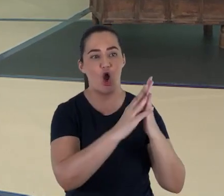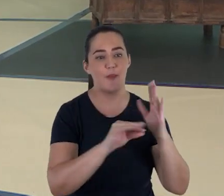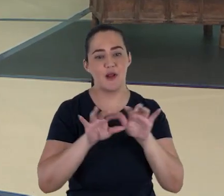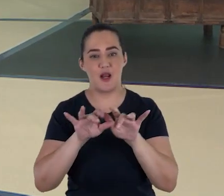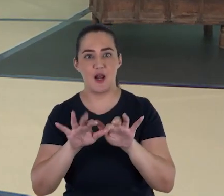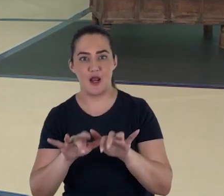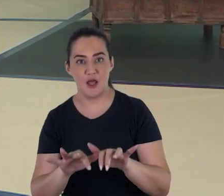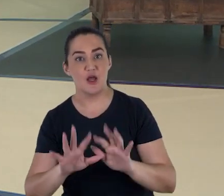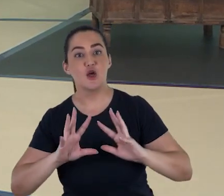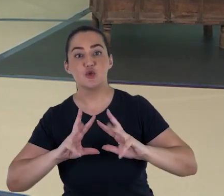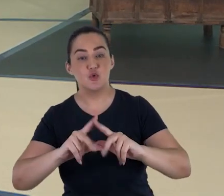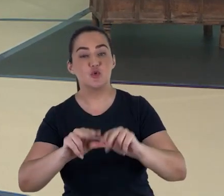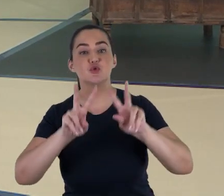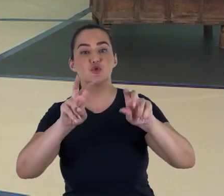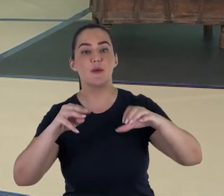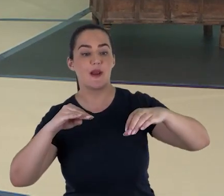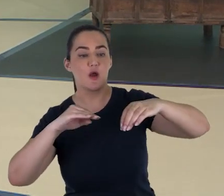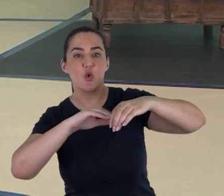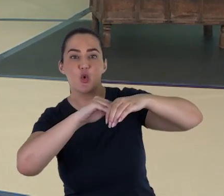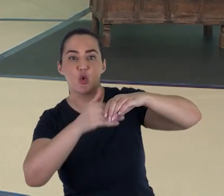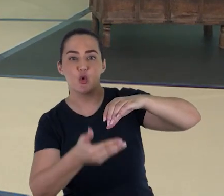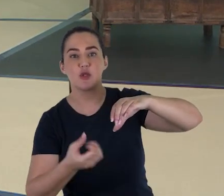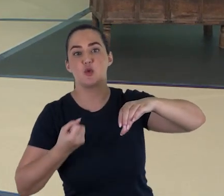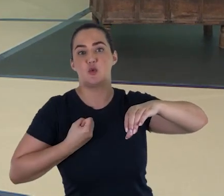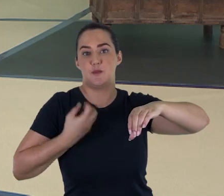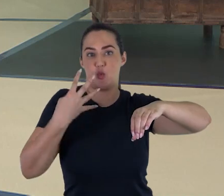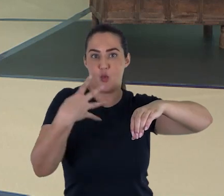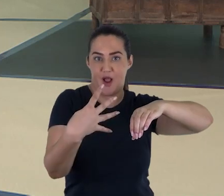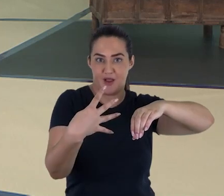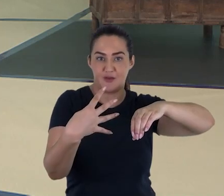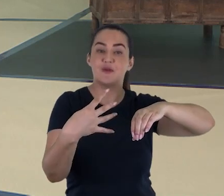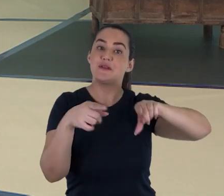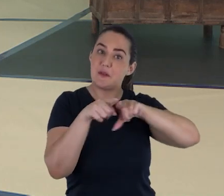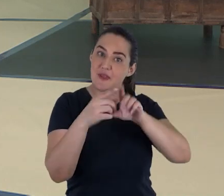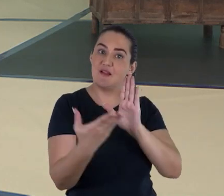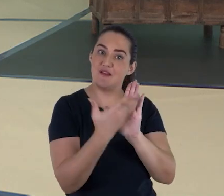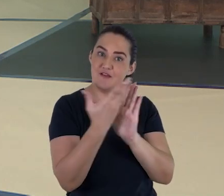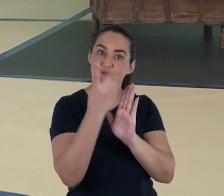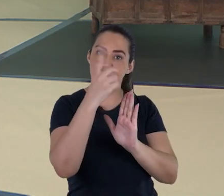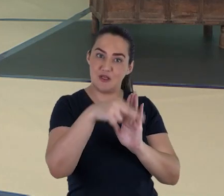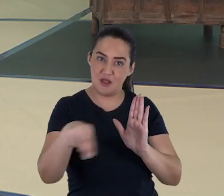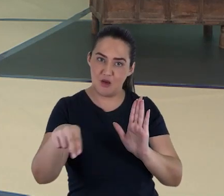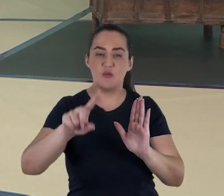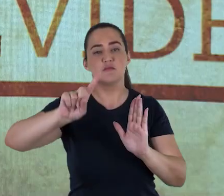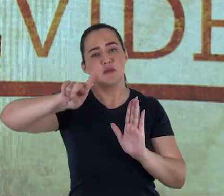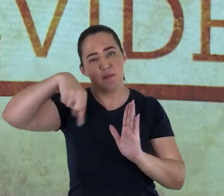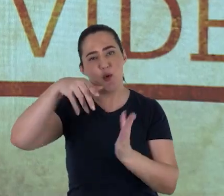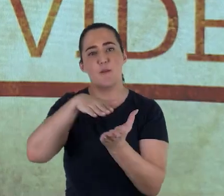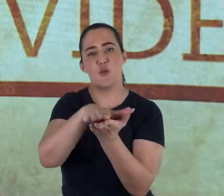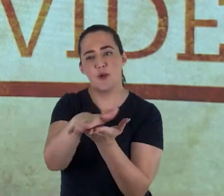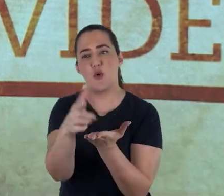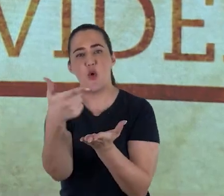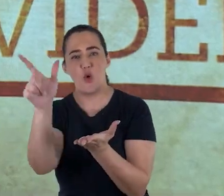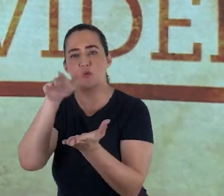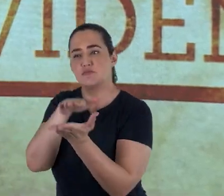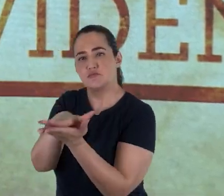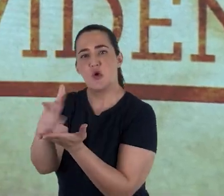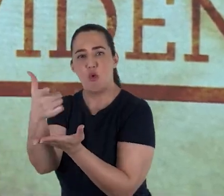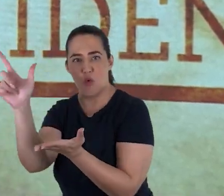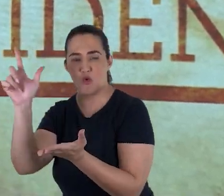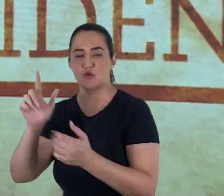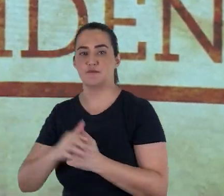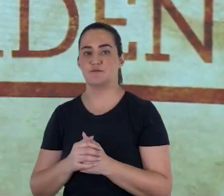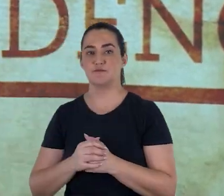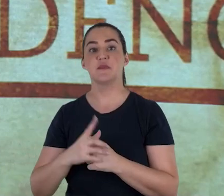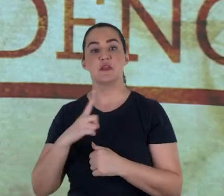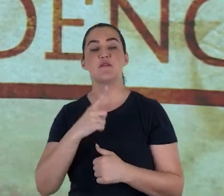4, que também era uma cópia de Daniel, e depois foi publicando outros. Mas, houve outros